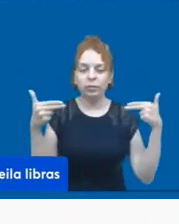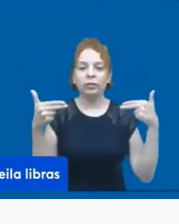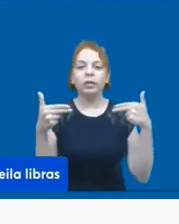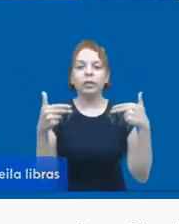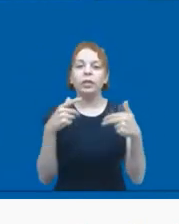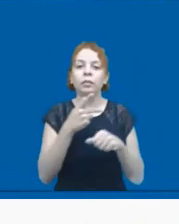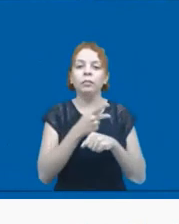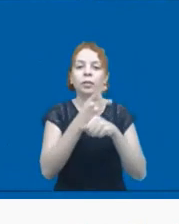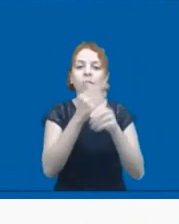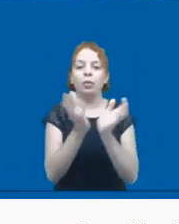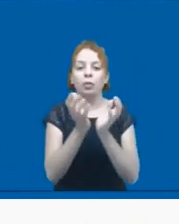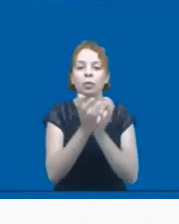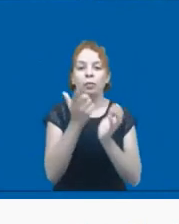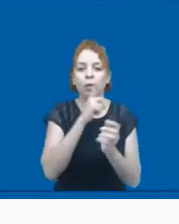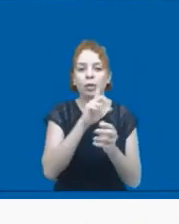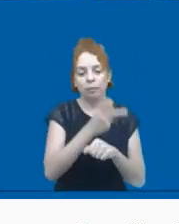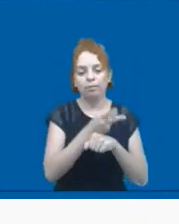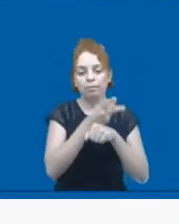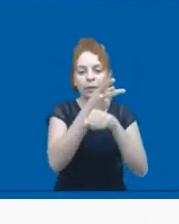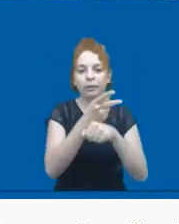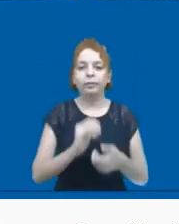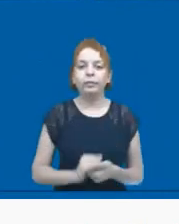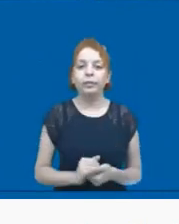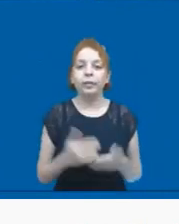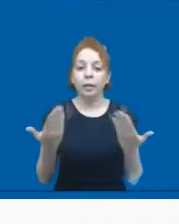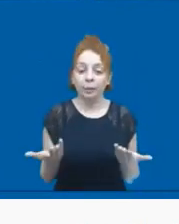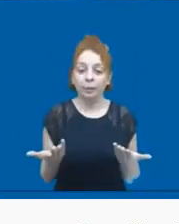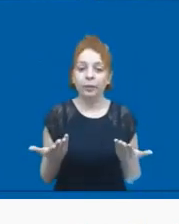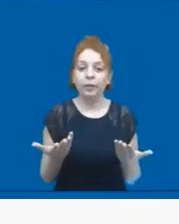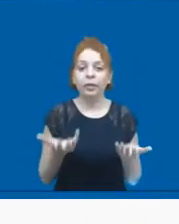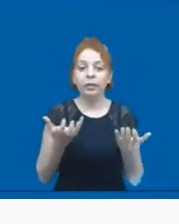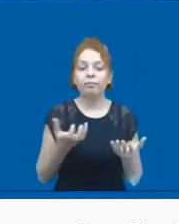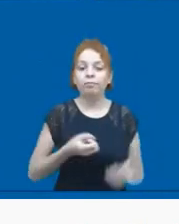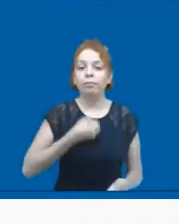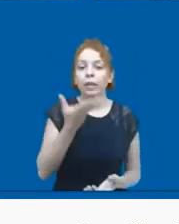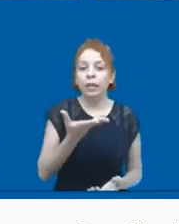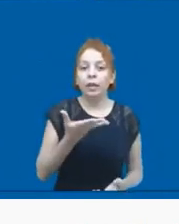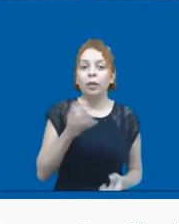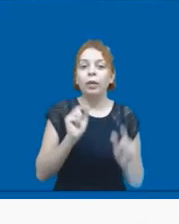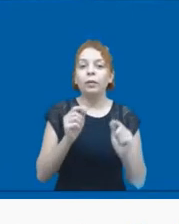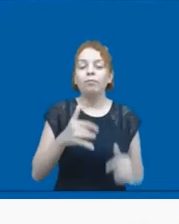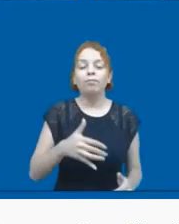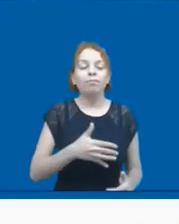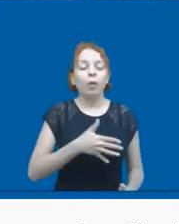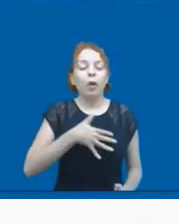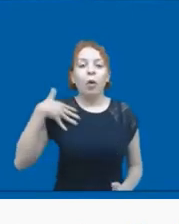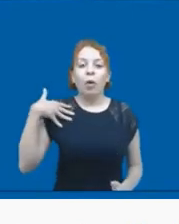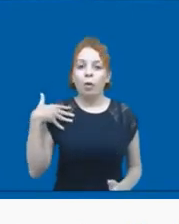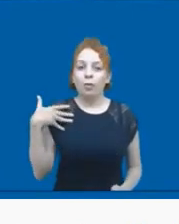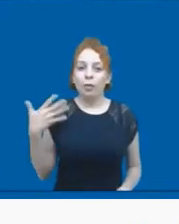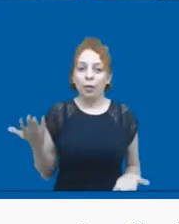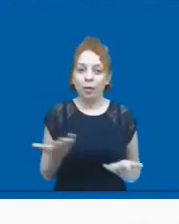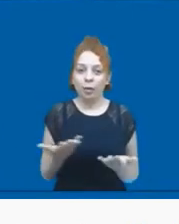Comunidades já recebeu ao longo desses anos. Bom, primeiro, eu queria dizer que é uma honra muito grande estar recebendo